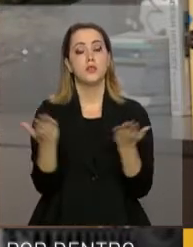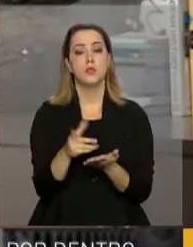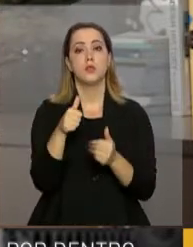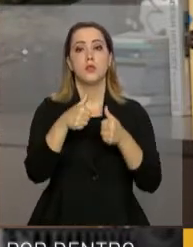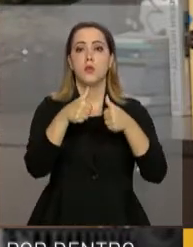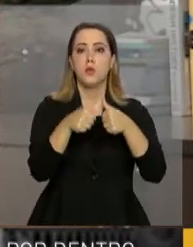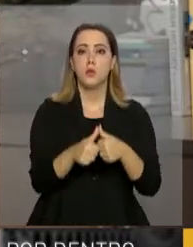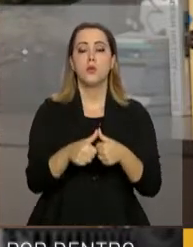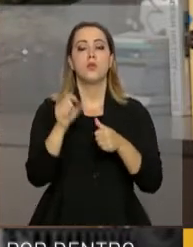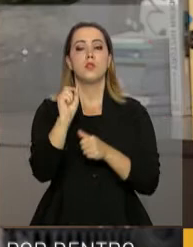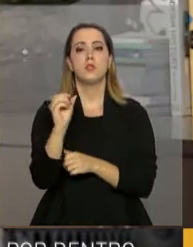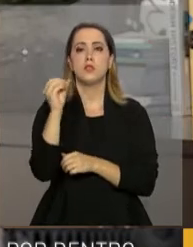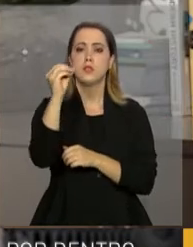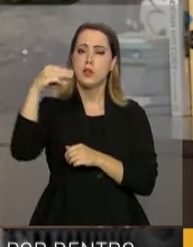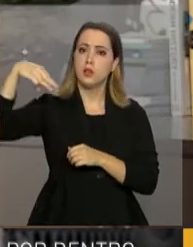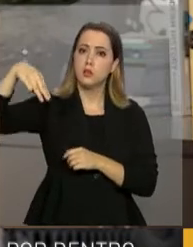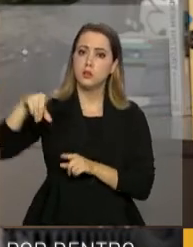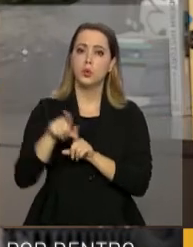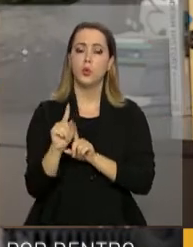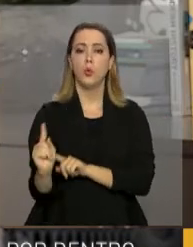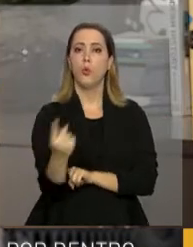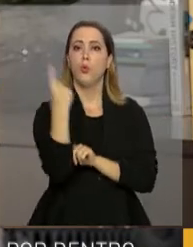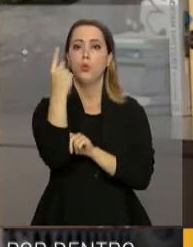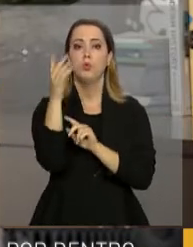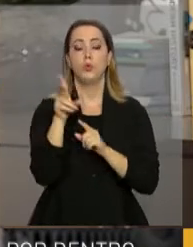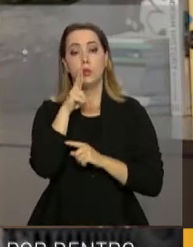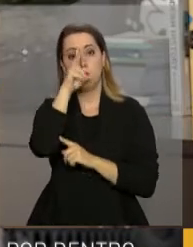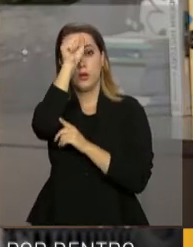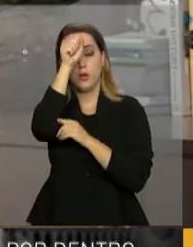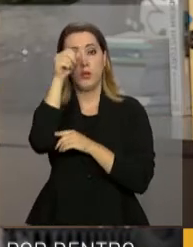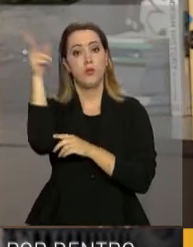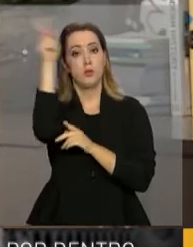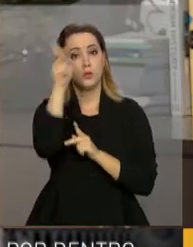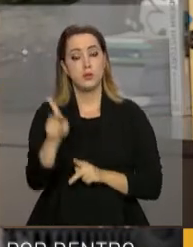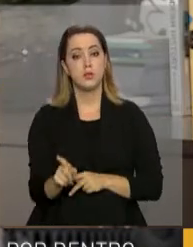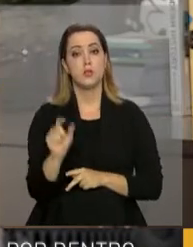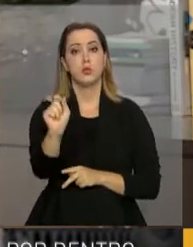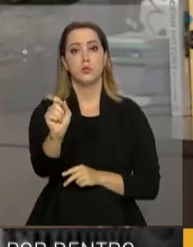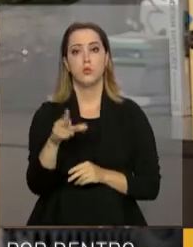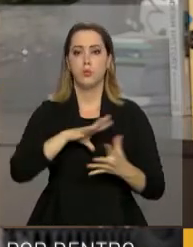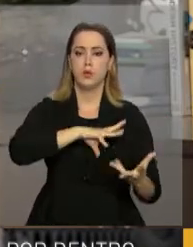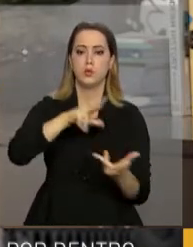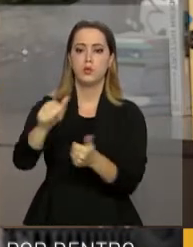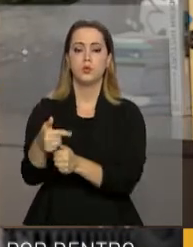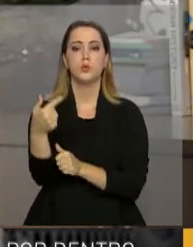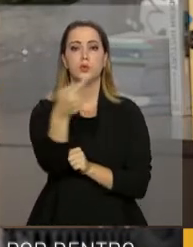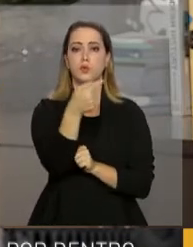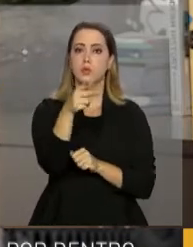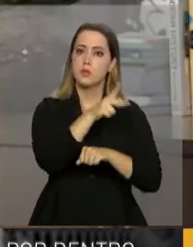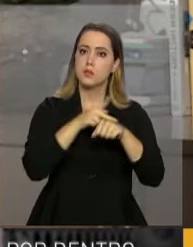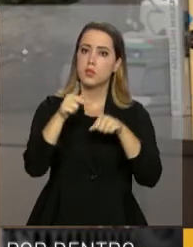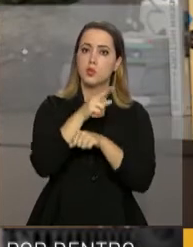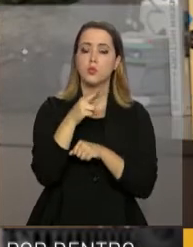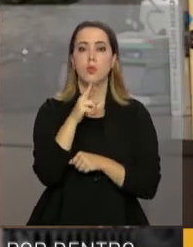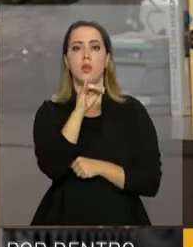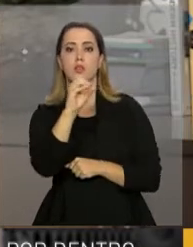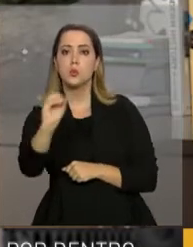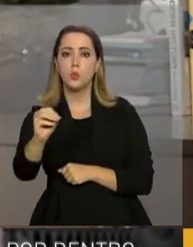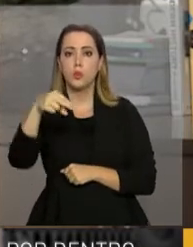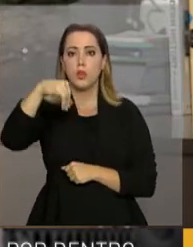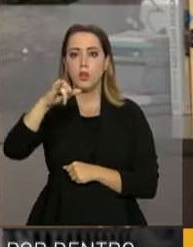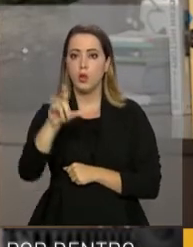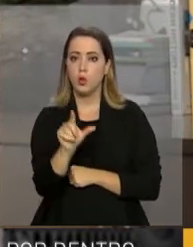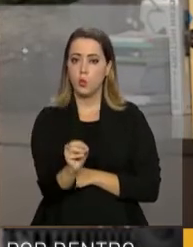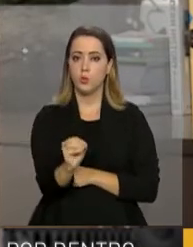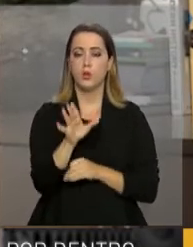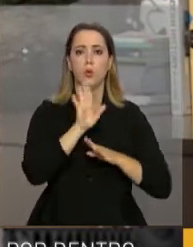e coordena a única força de paz marítima do mundo com sete países nas águas do Líbano, assegurando, portanto,